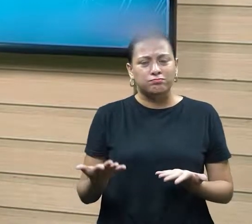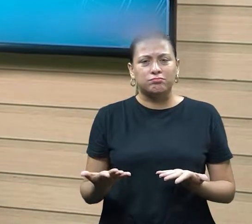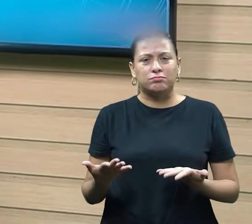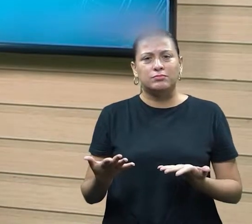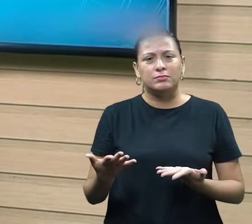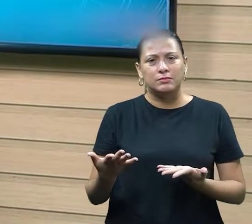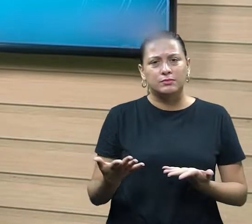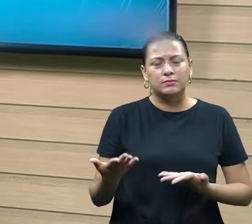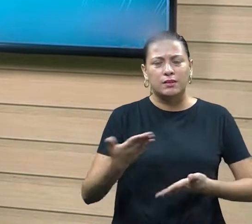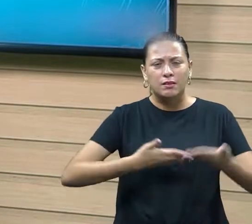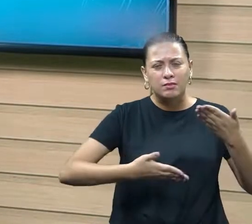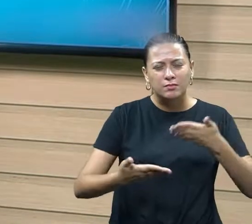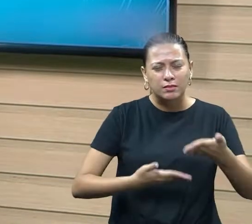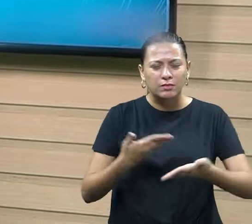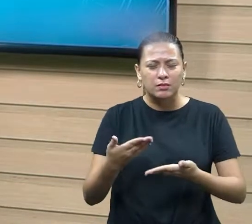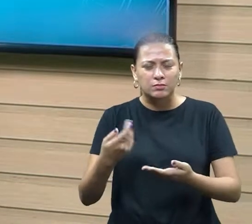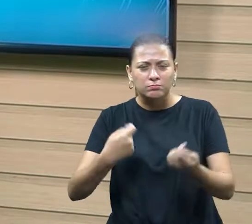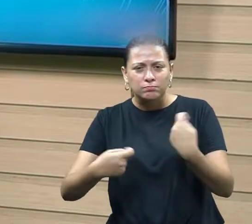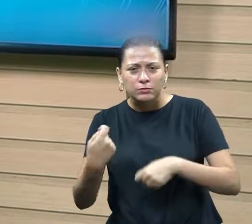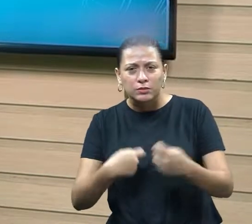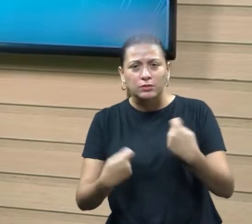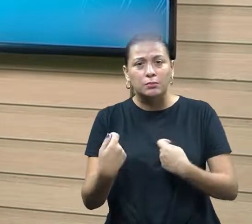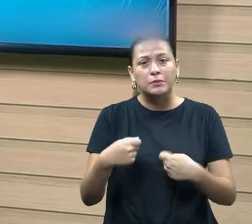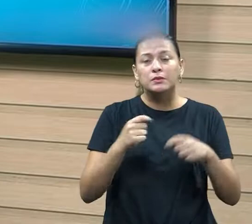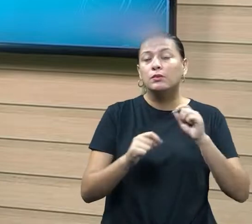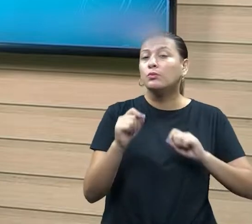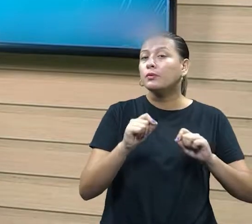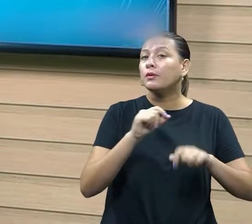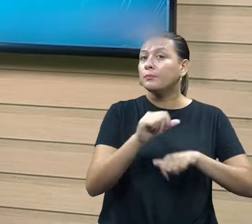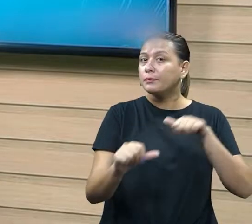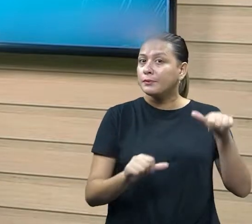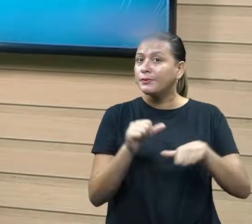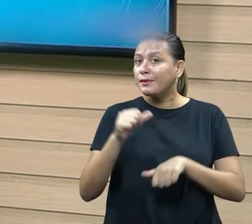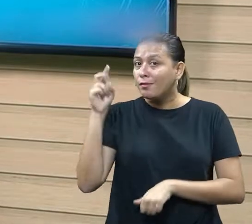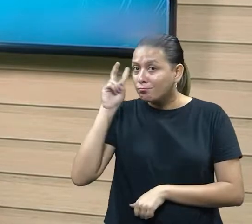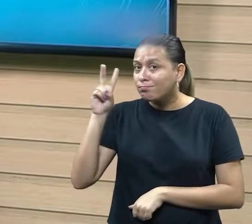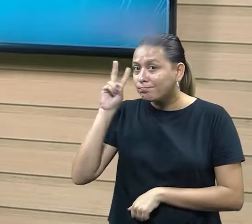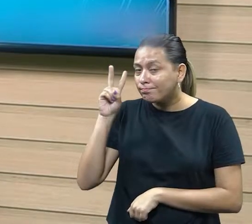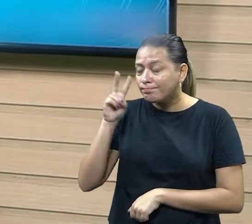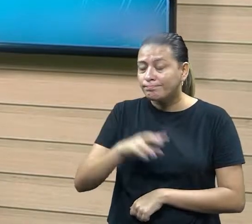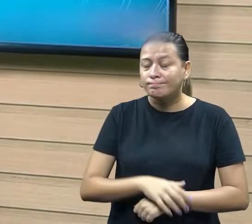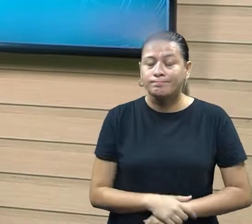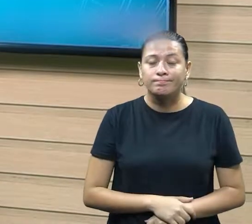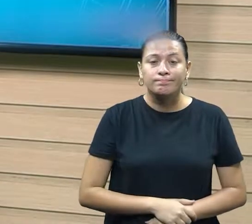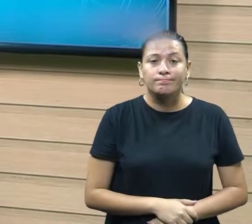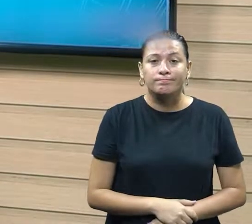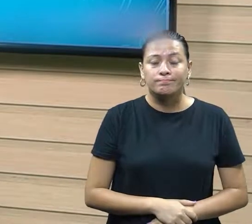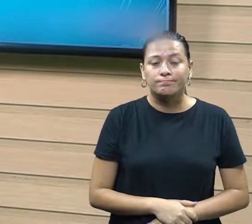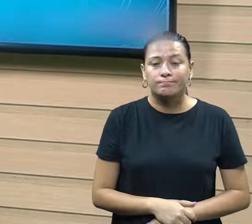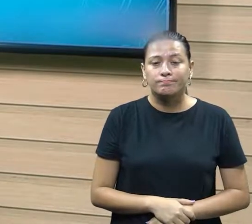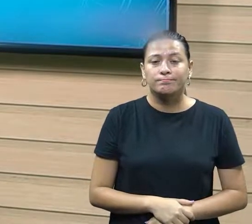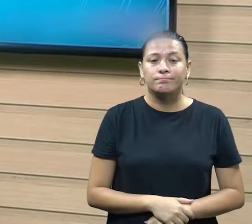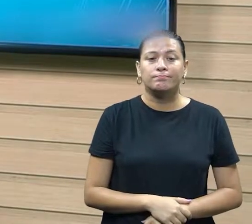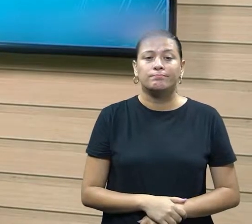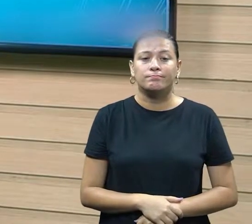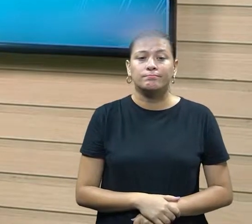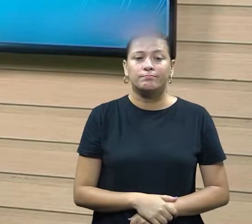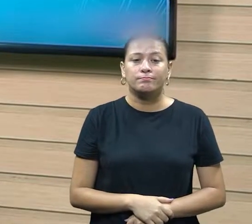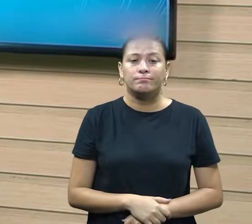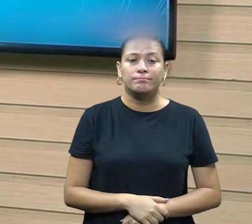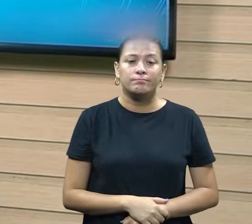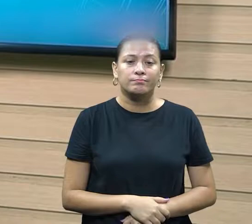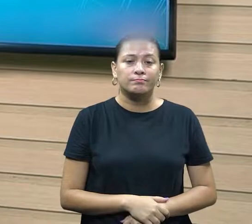de um processo de negociação, que a Taja fala, que precisa ser flexível, lembra? Vamos lembrar isso, né? E aí,